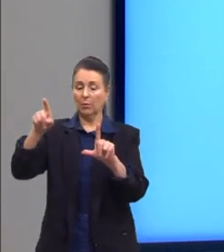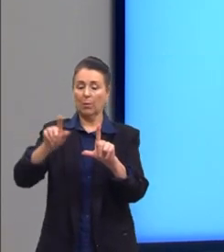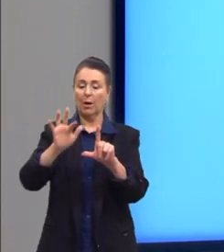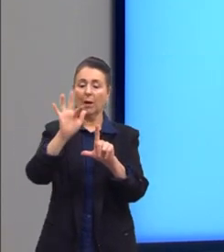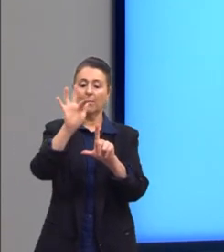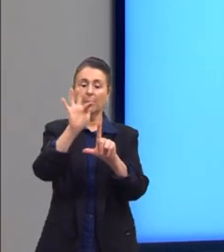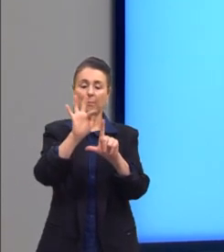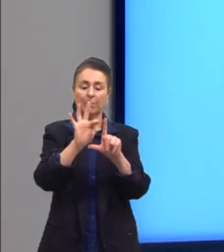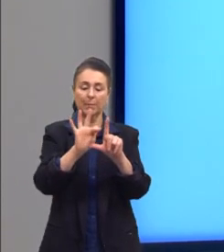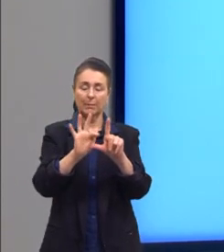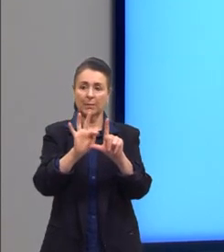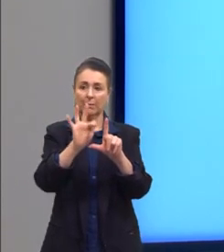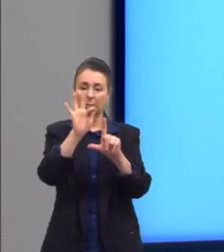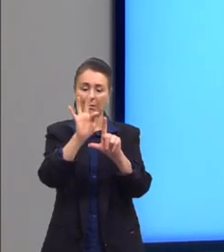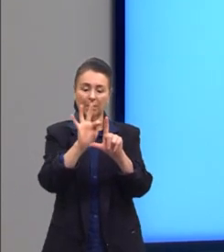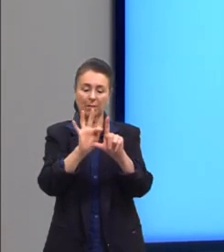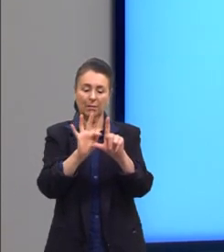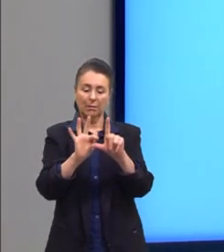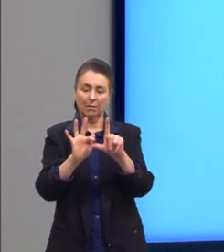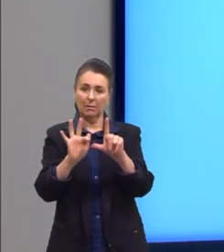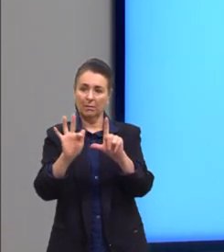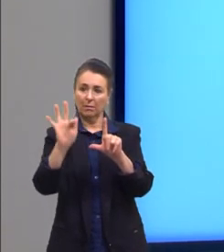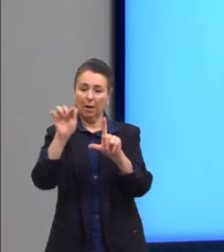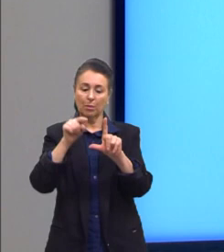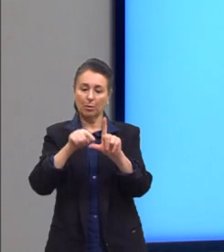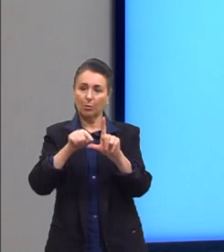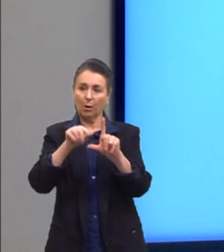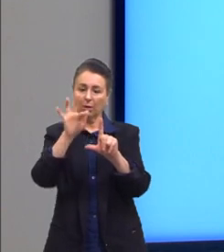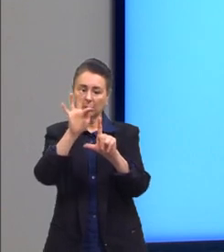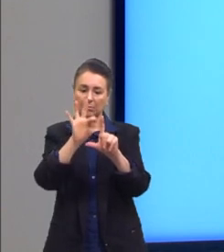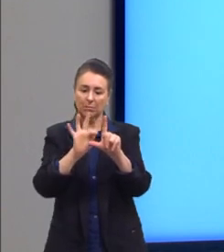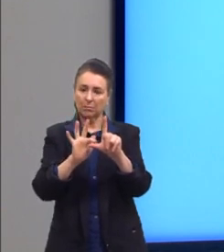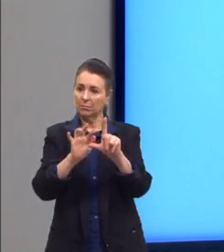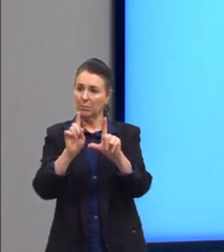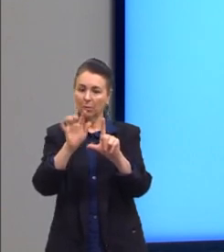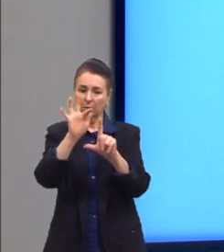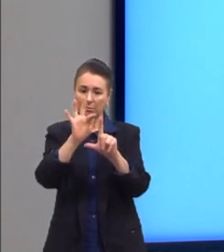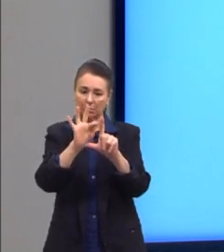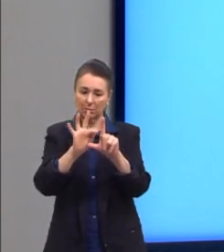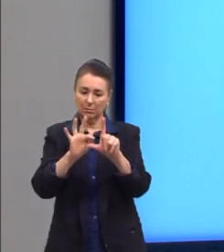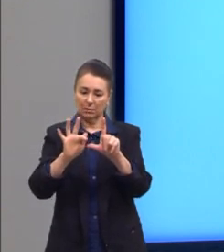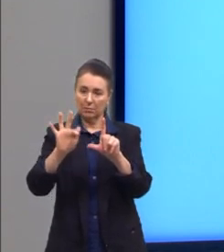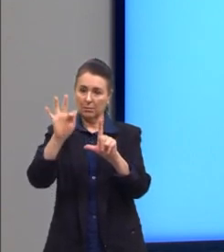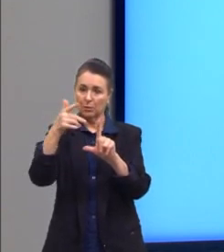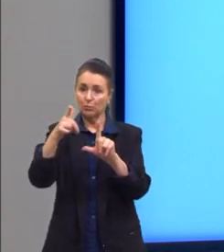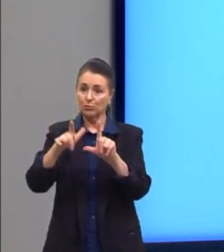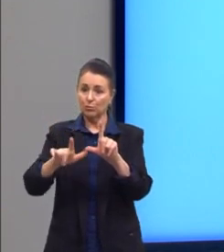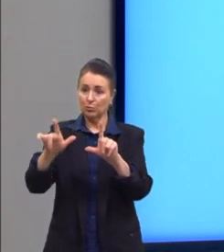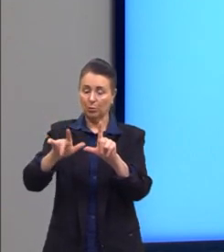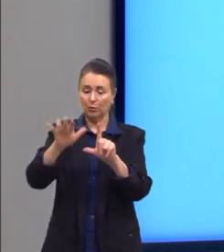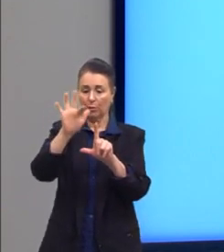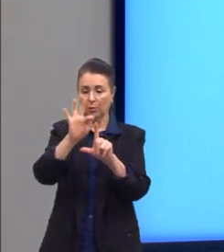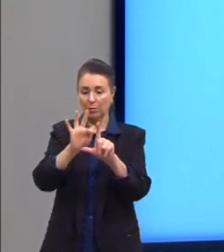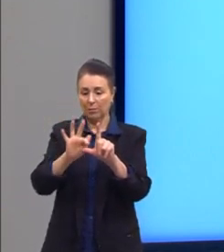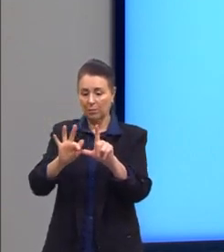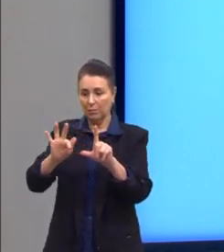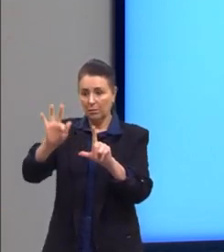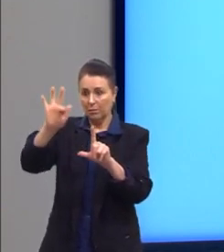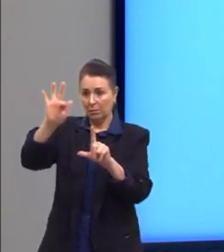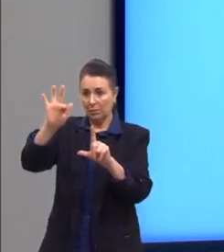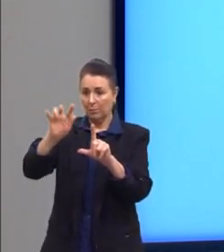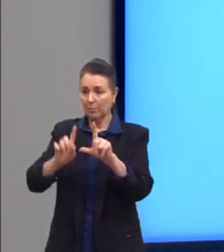chega a tocar o eixo x. Ela não passa ali pelo eixo x. Aqui, de novo, concavidade para cima, mas